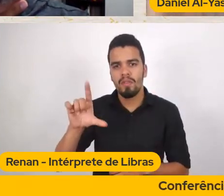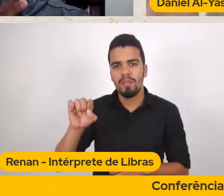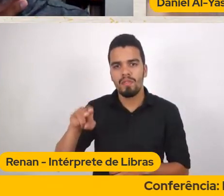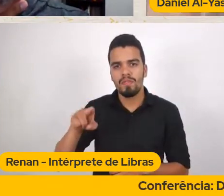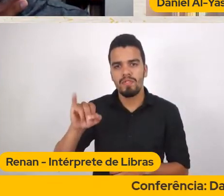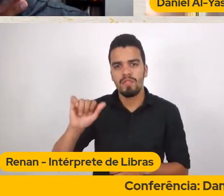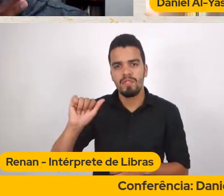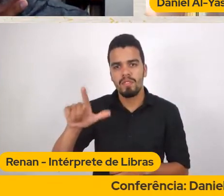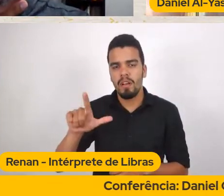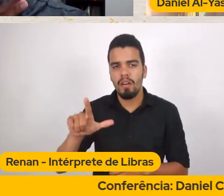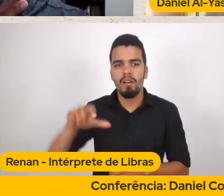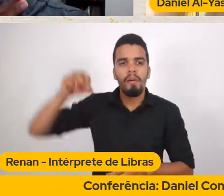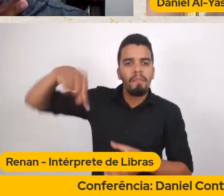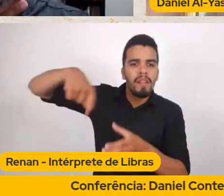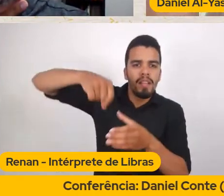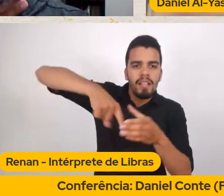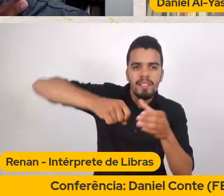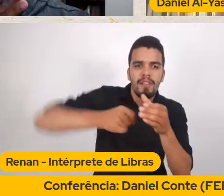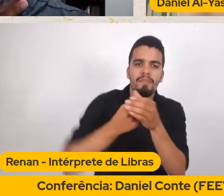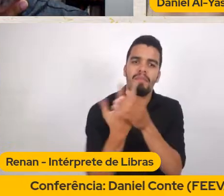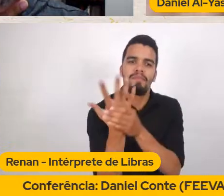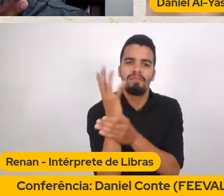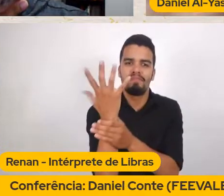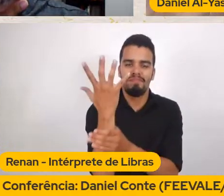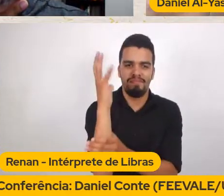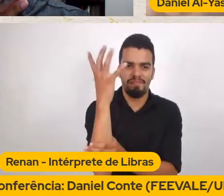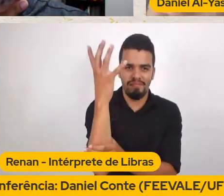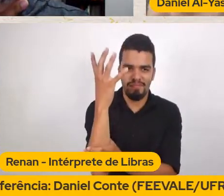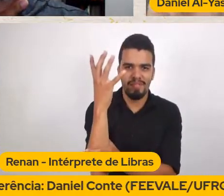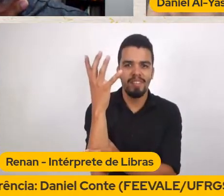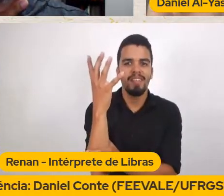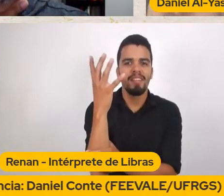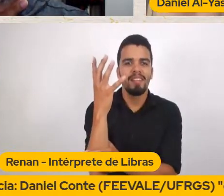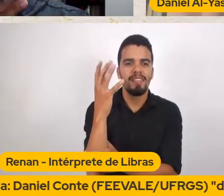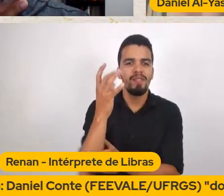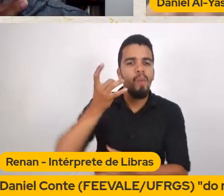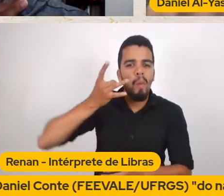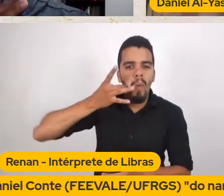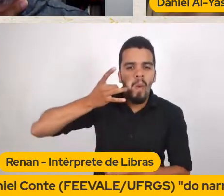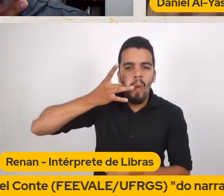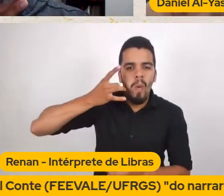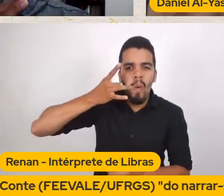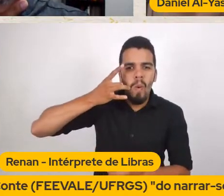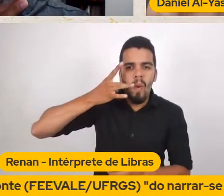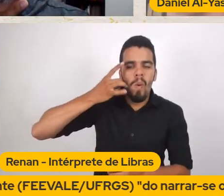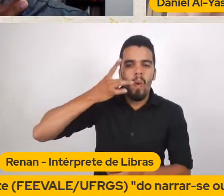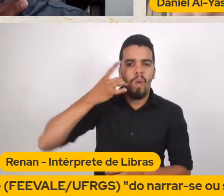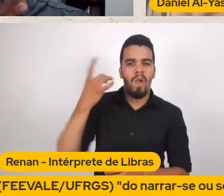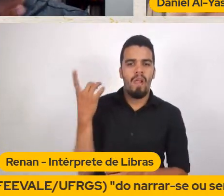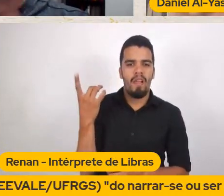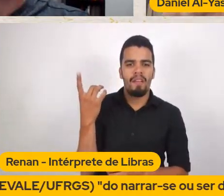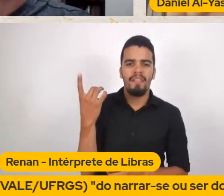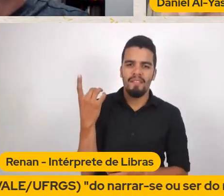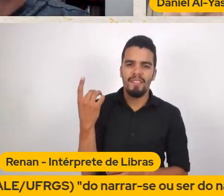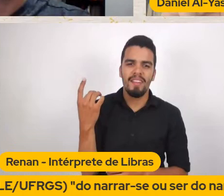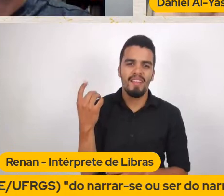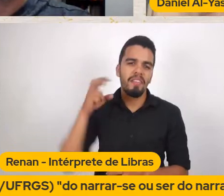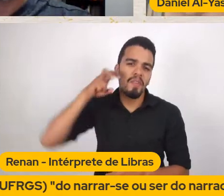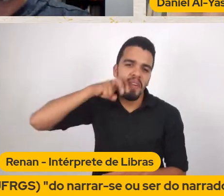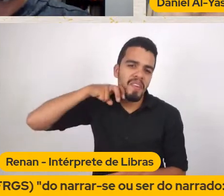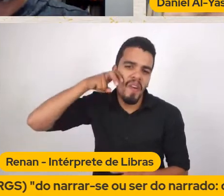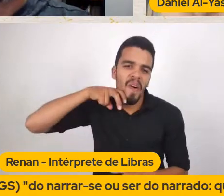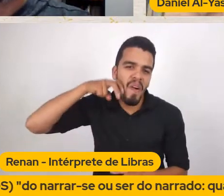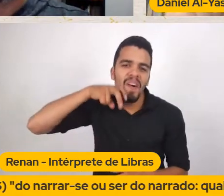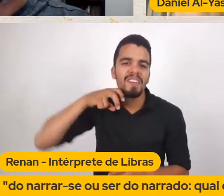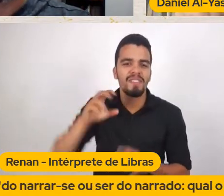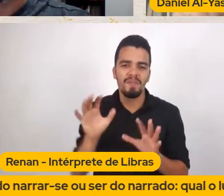jaca No norte do Rio Grande do Sul Tem de tudo Só que muitos sujeitos Que escrevem Sobre decolonialidade Eles